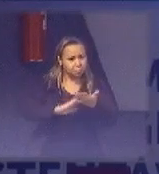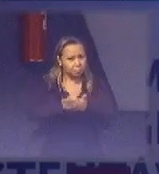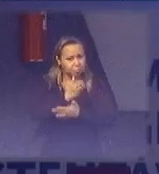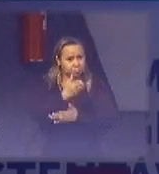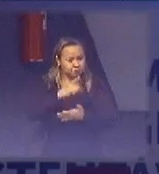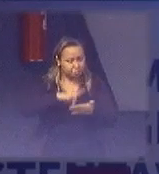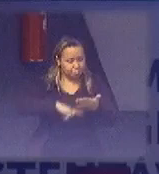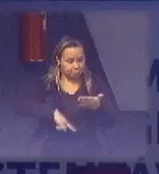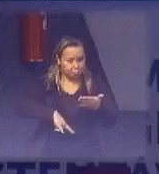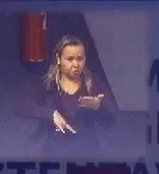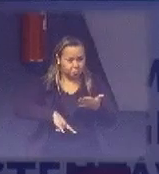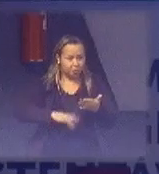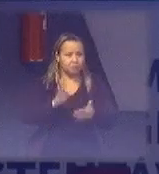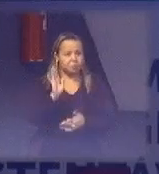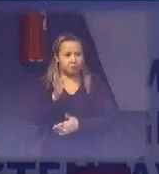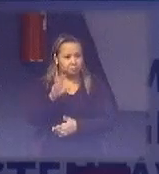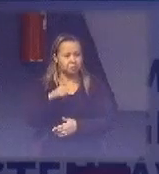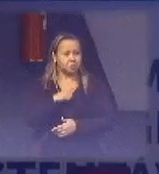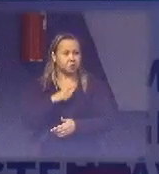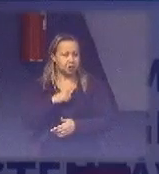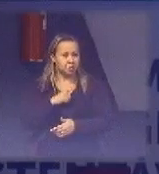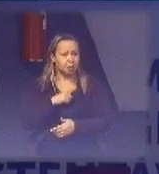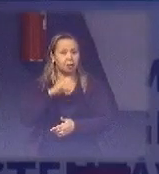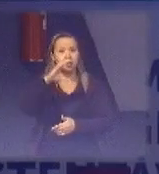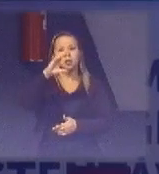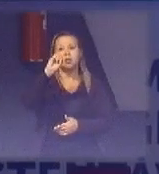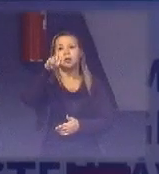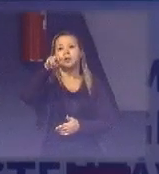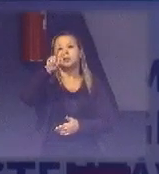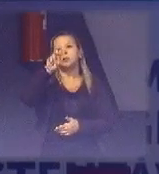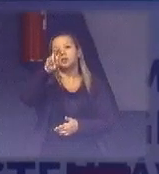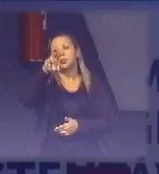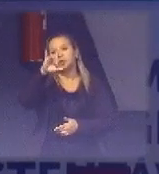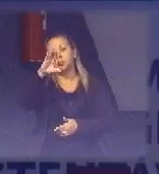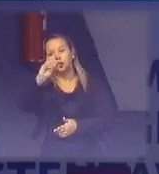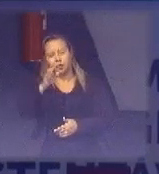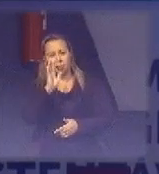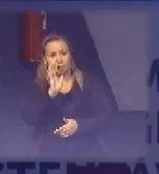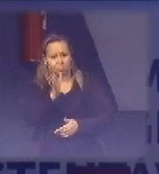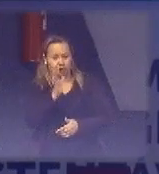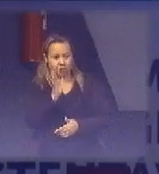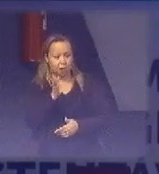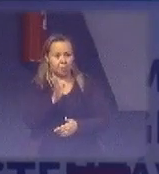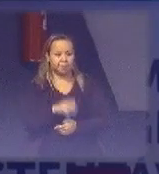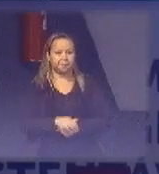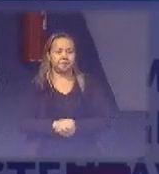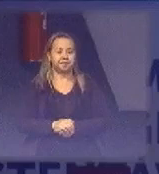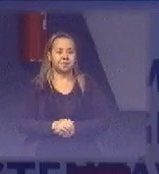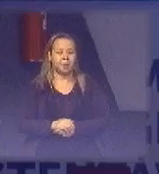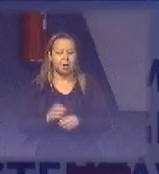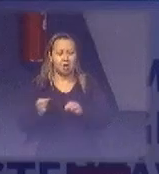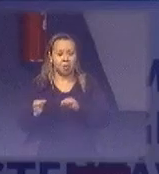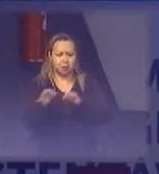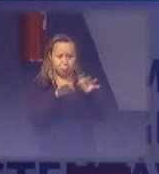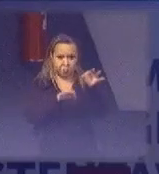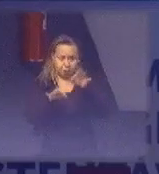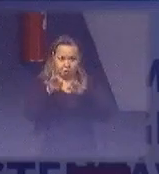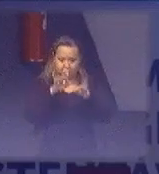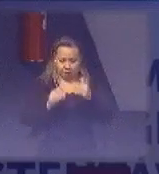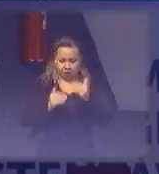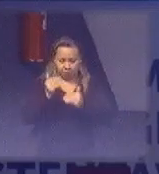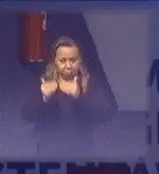colocando à disposição. Eu acho que isso aí já facilita bastante. A partir do momento que você monta um processo,